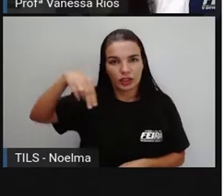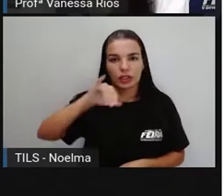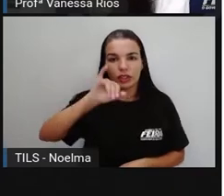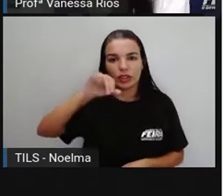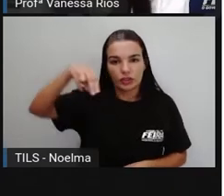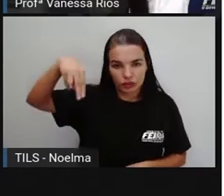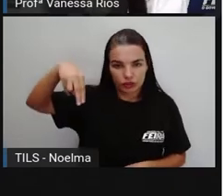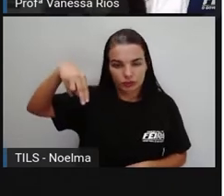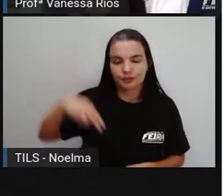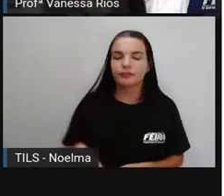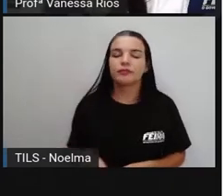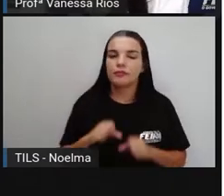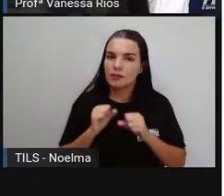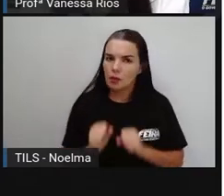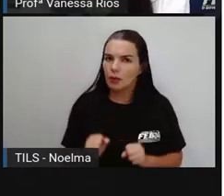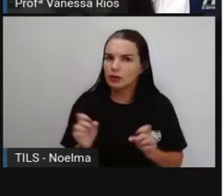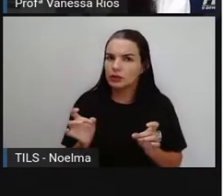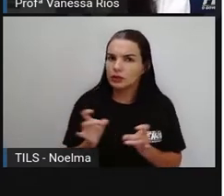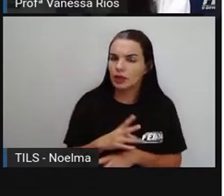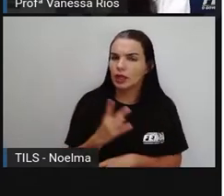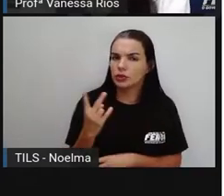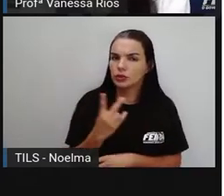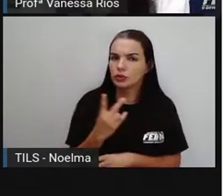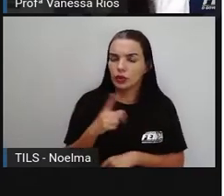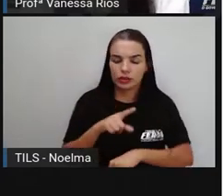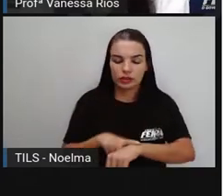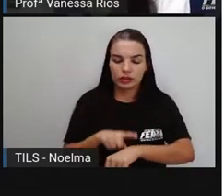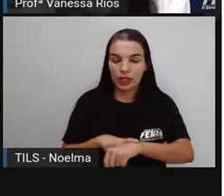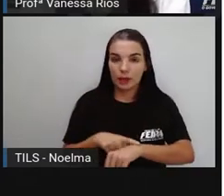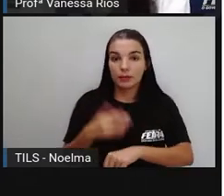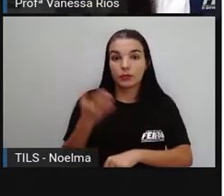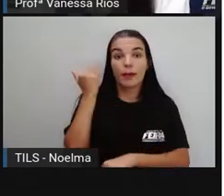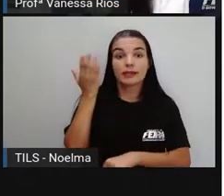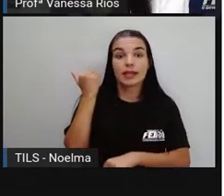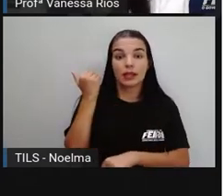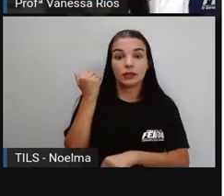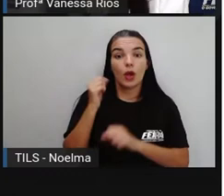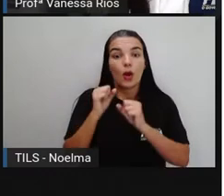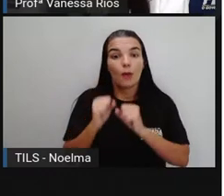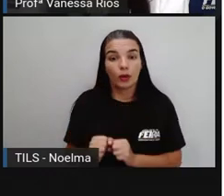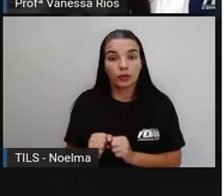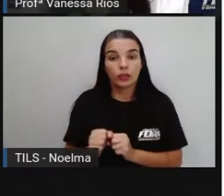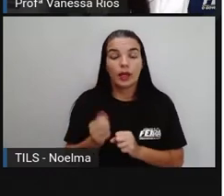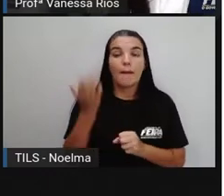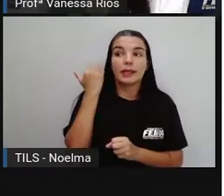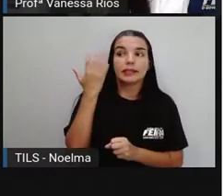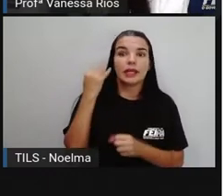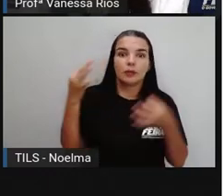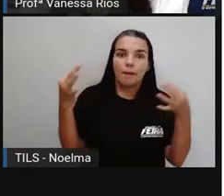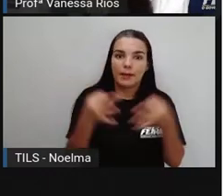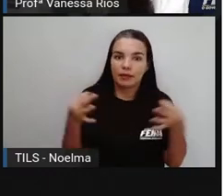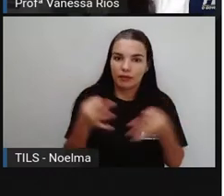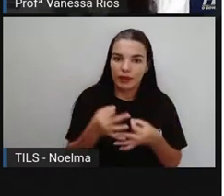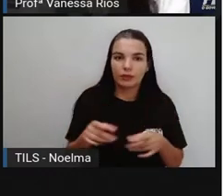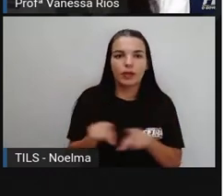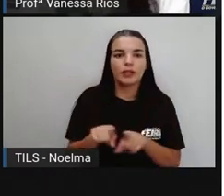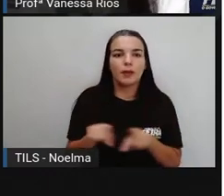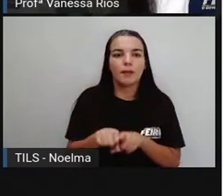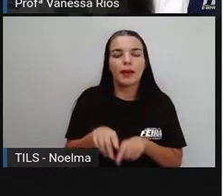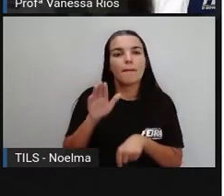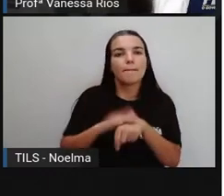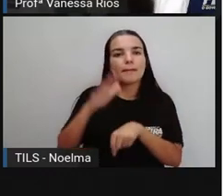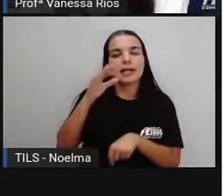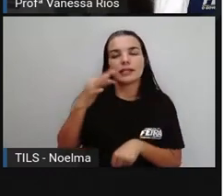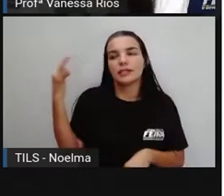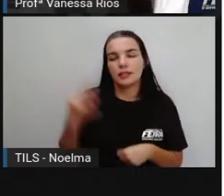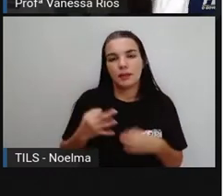an, pode aparecer aí em dois tempos de pretéritos diferentes aí pertencentes ao modo indicativo. Que a